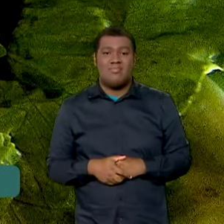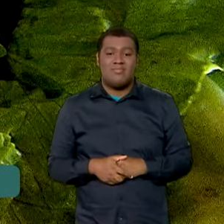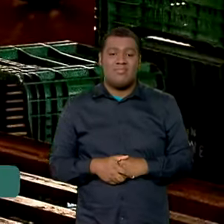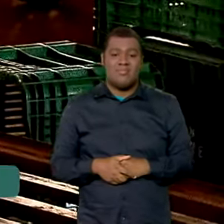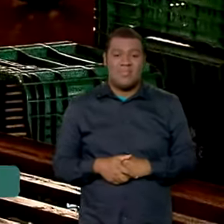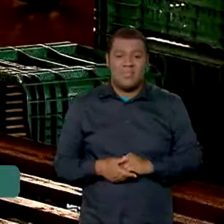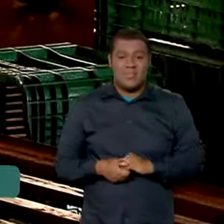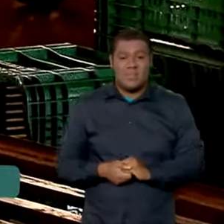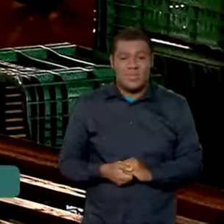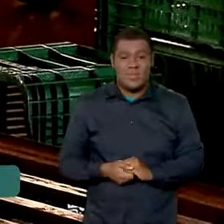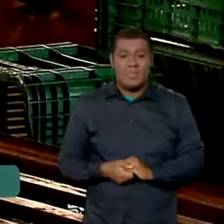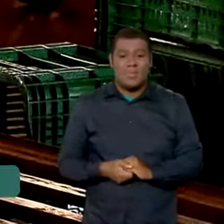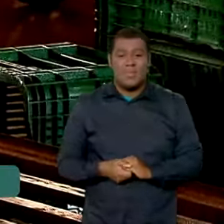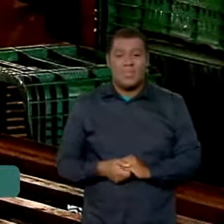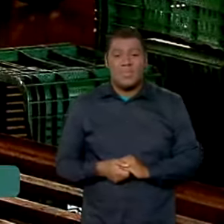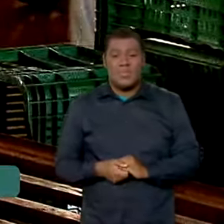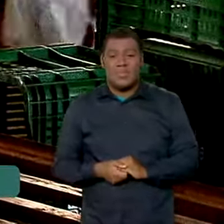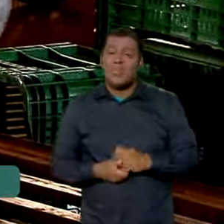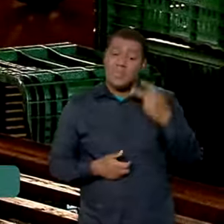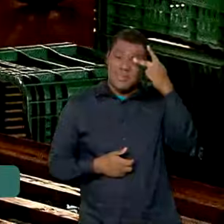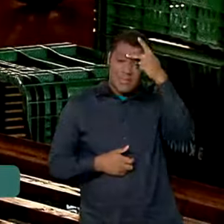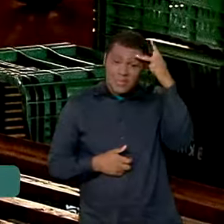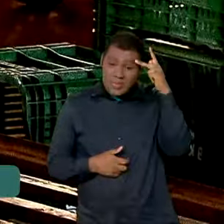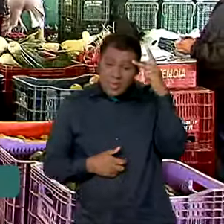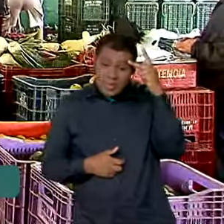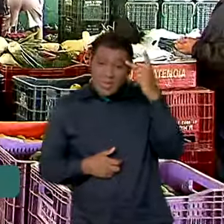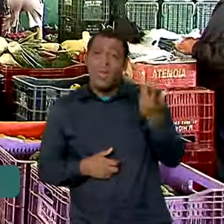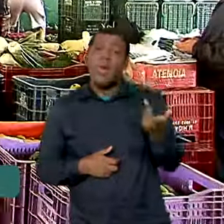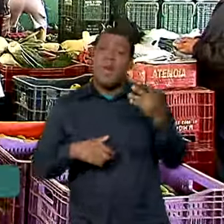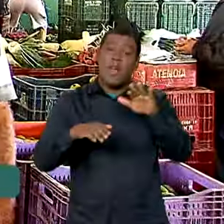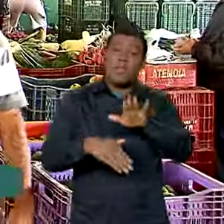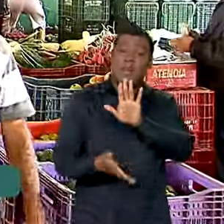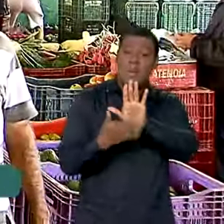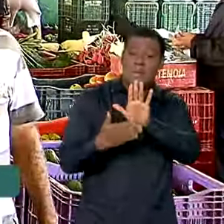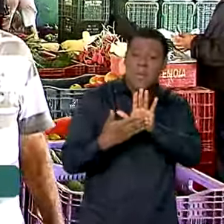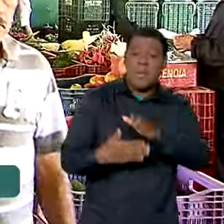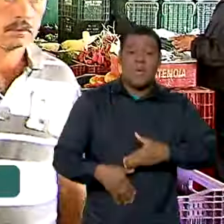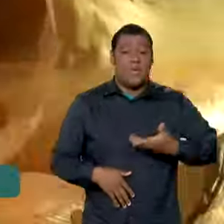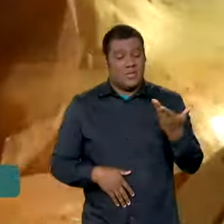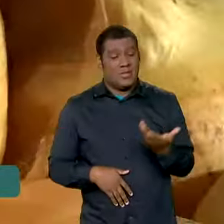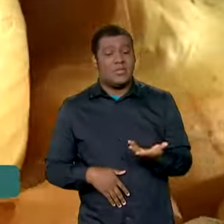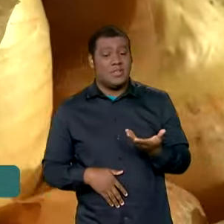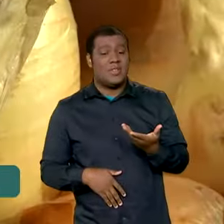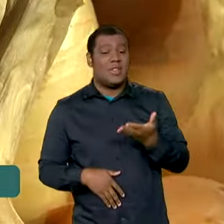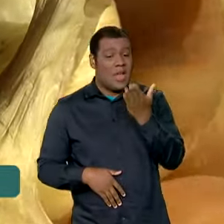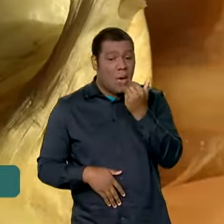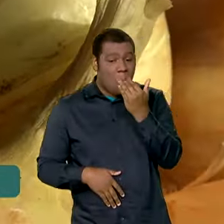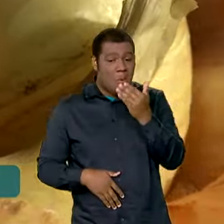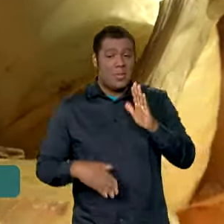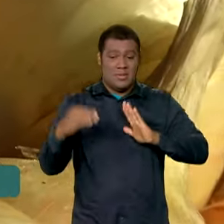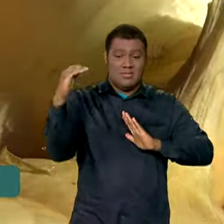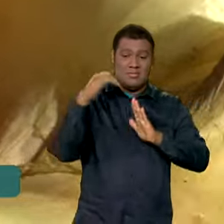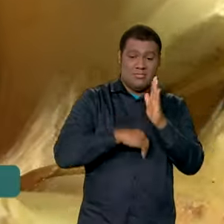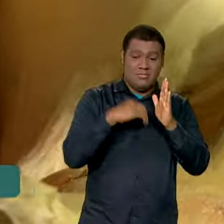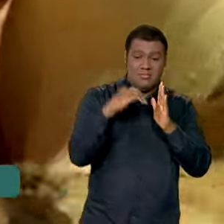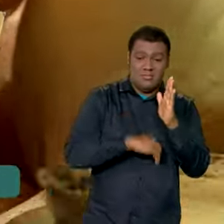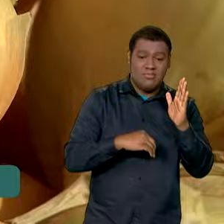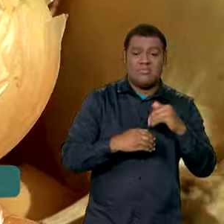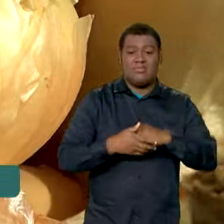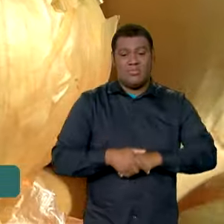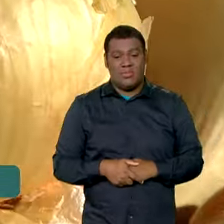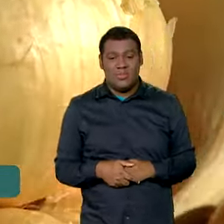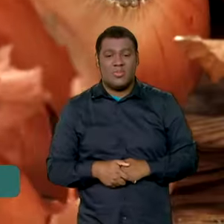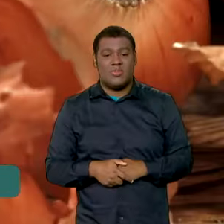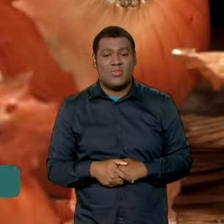praça. Os produtores, então, tiveram que dar desconto para vender a alface. E após um longo período de